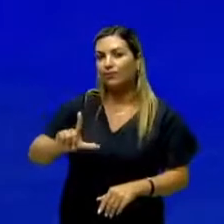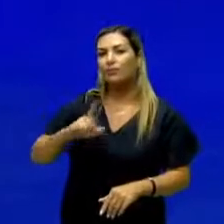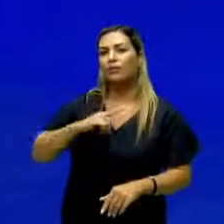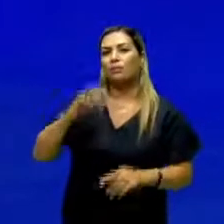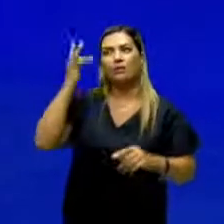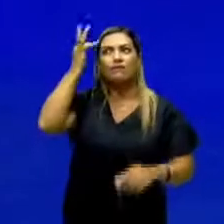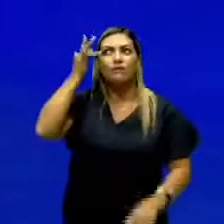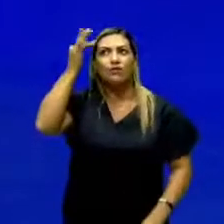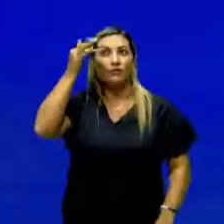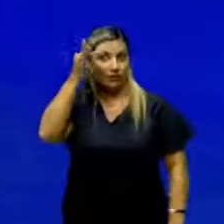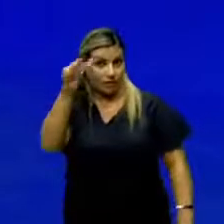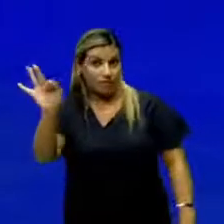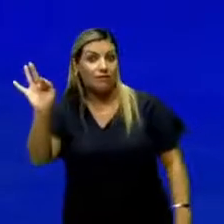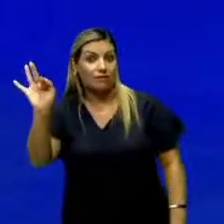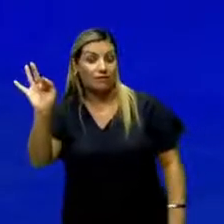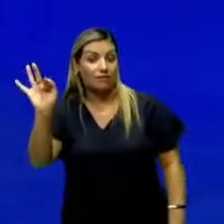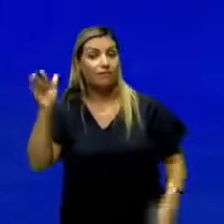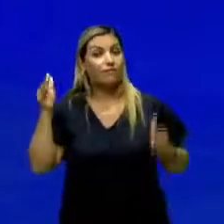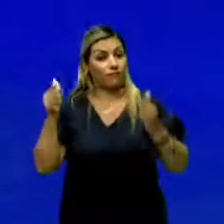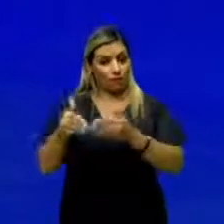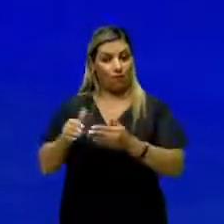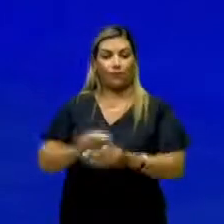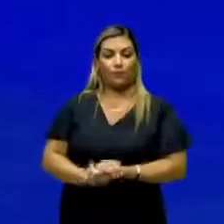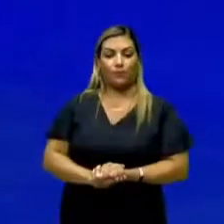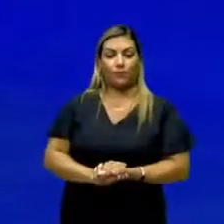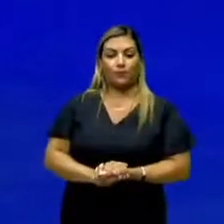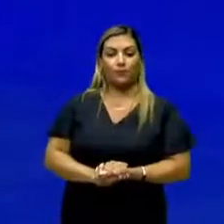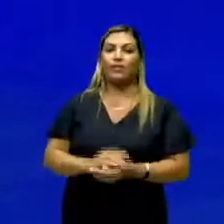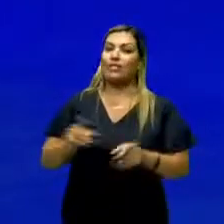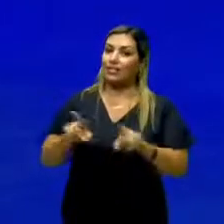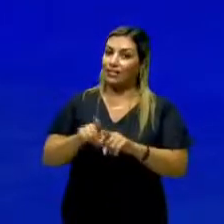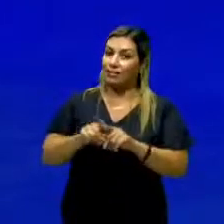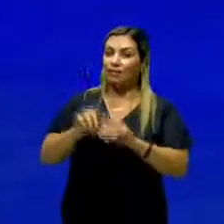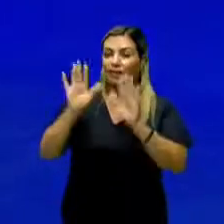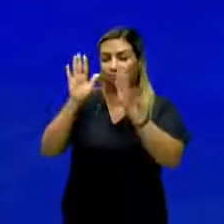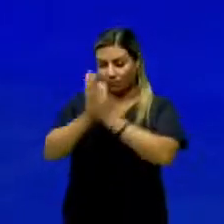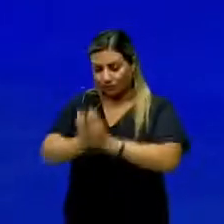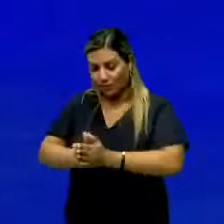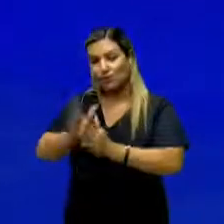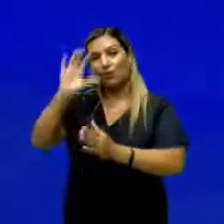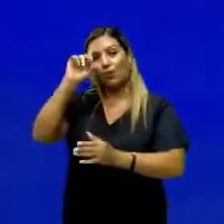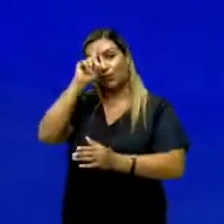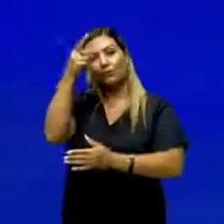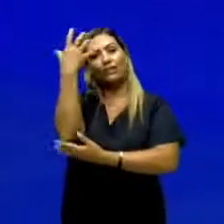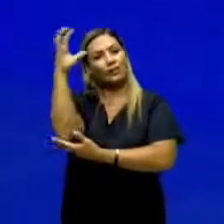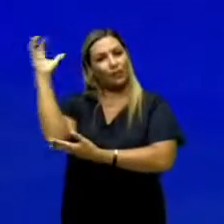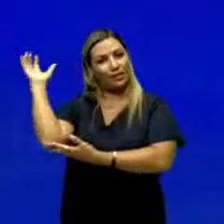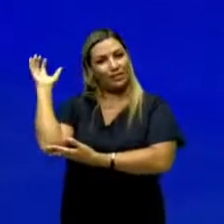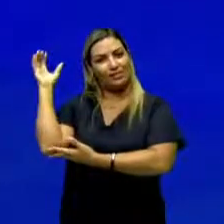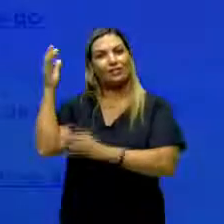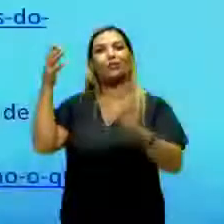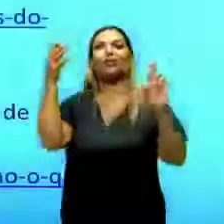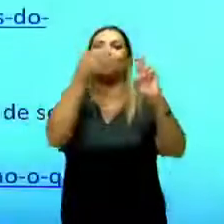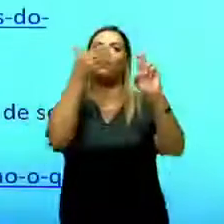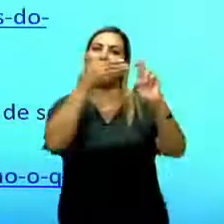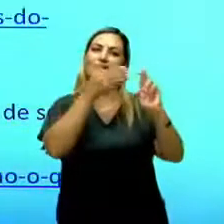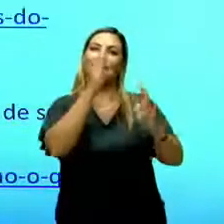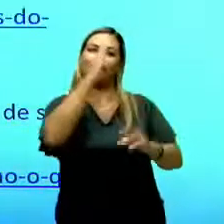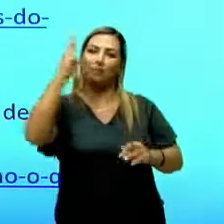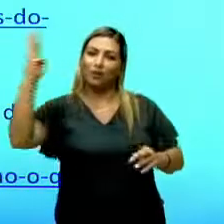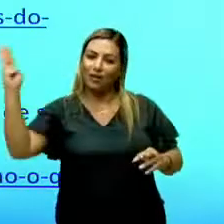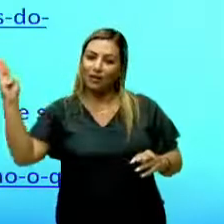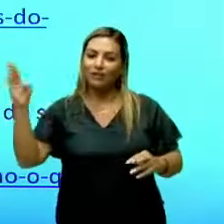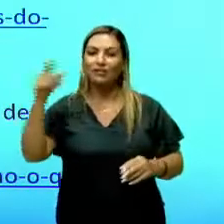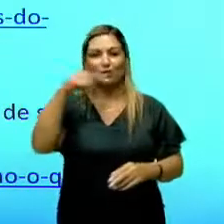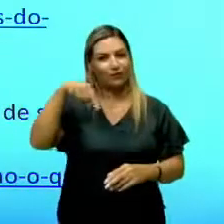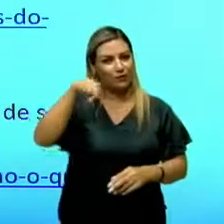filosofia francesa, não esquece disso, e a exaltação da natureza. Está aí também as referências bibliográficas